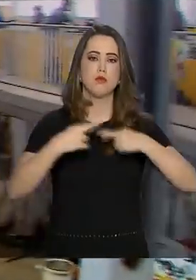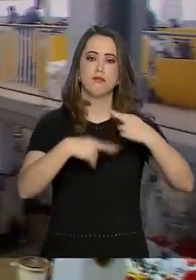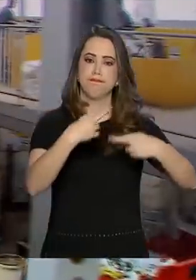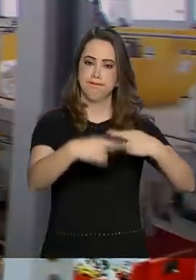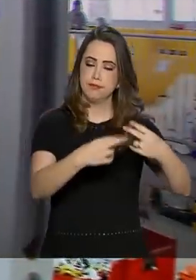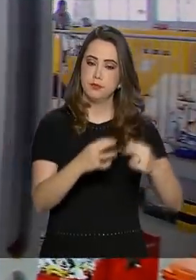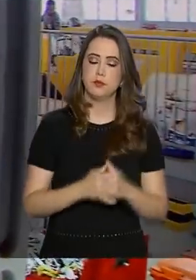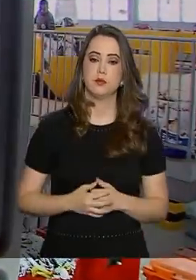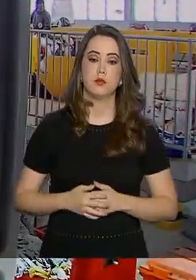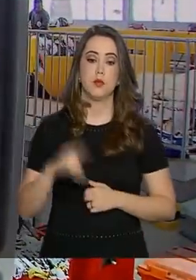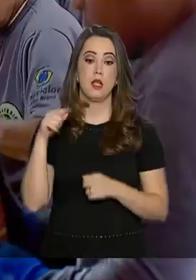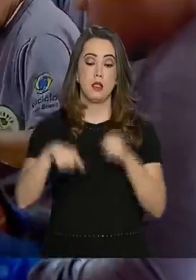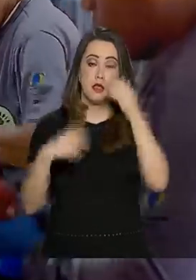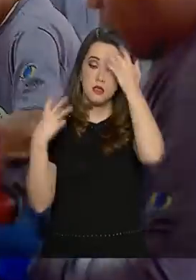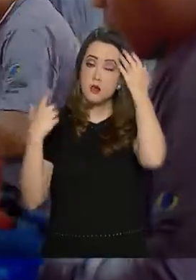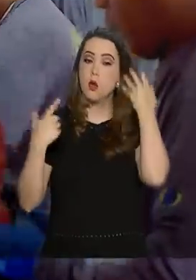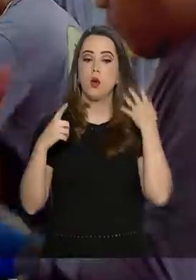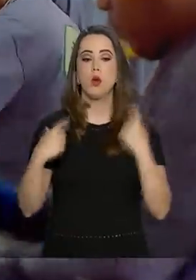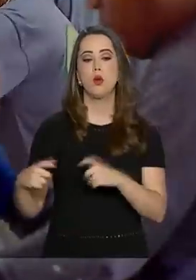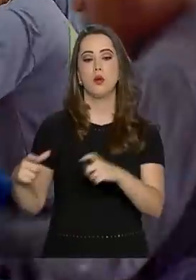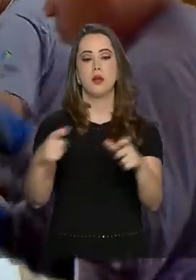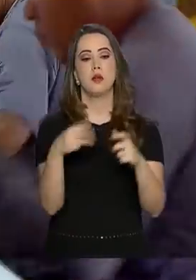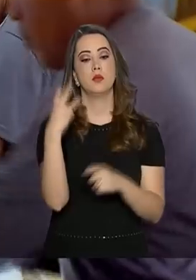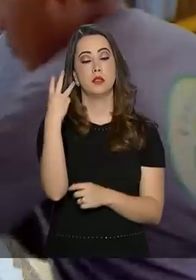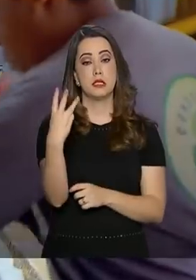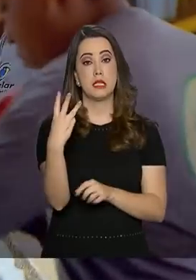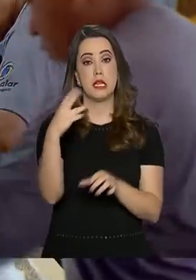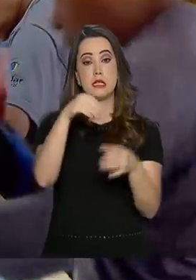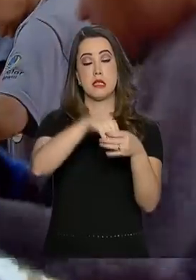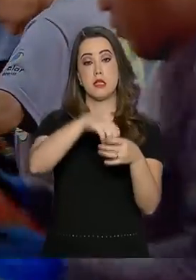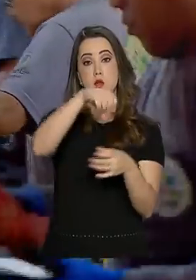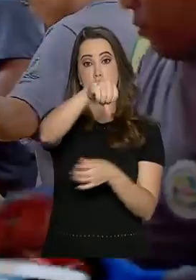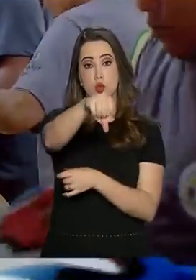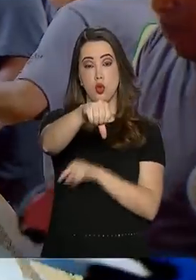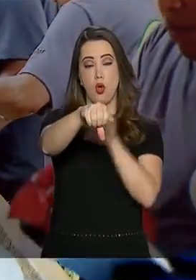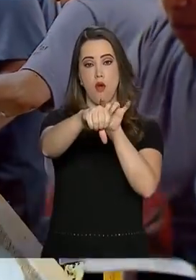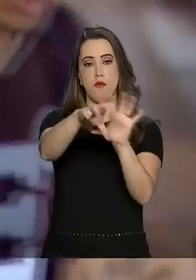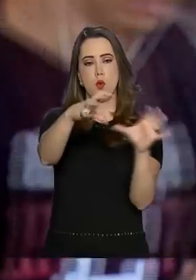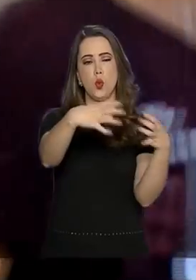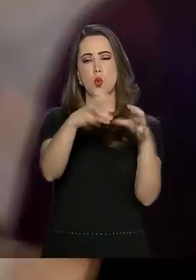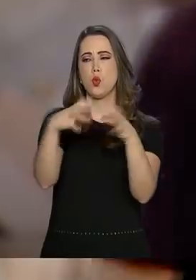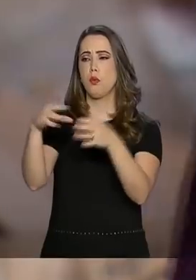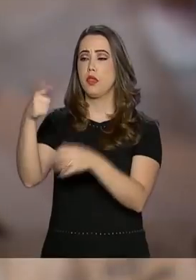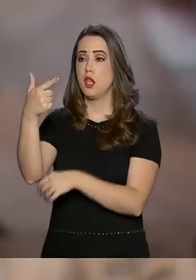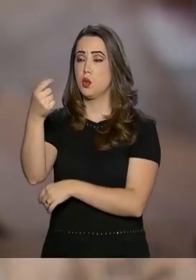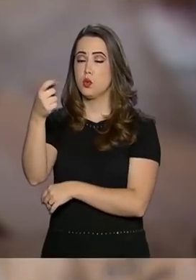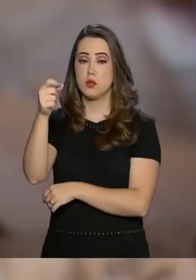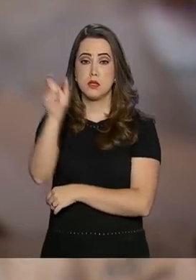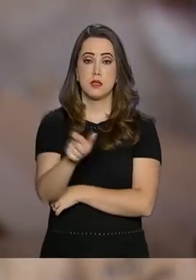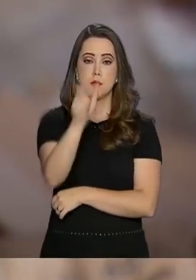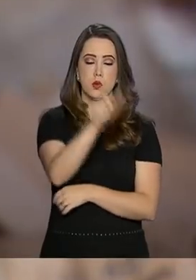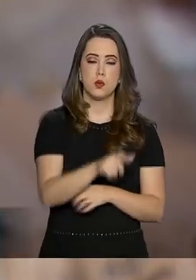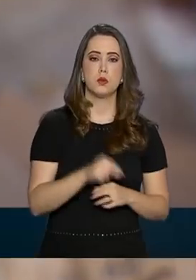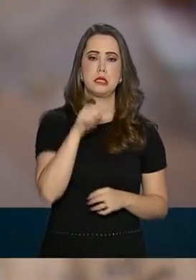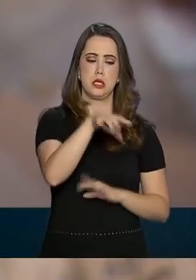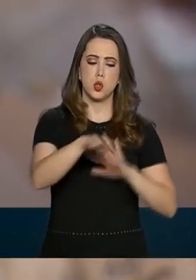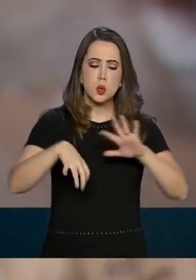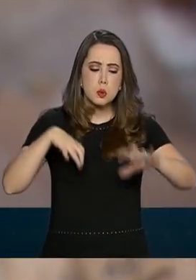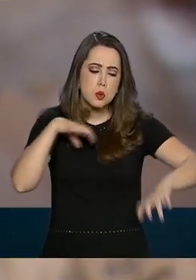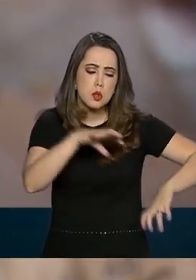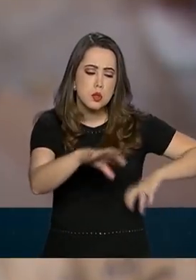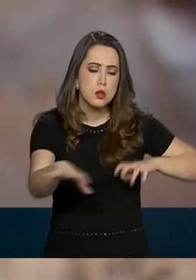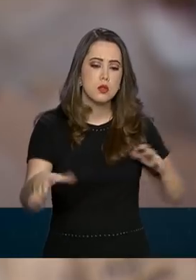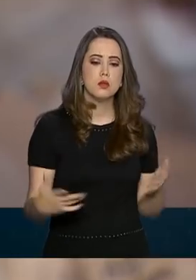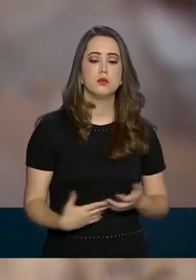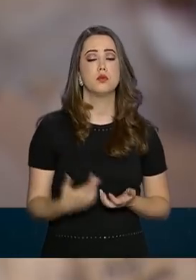galpão, funcionam três das nove cooperativas com 200 cooperados. Esse reciclável que a gente tira é o